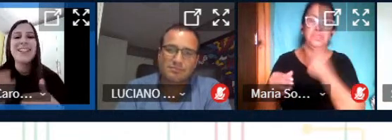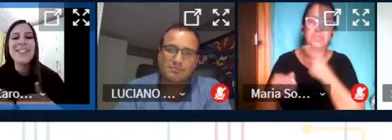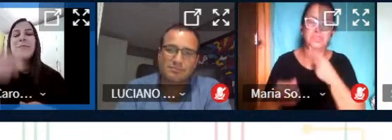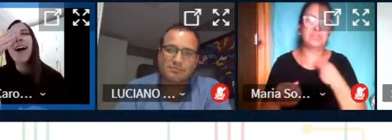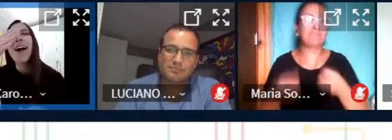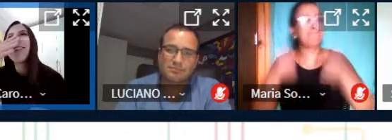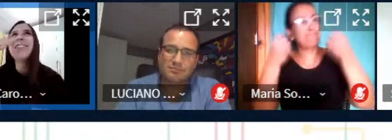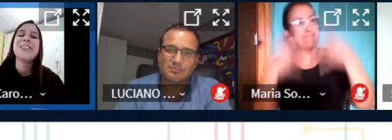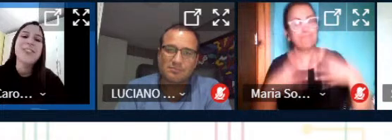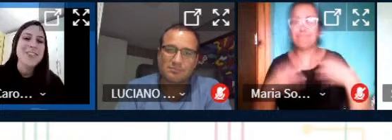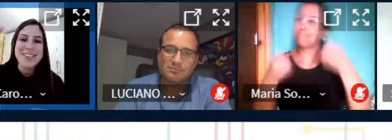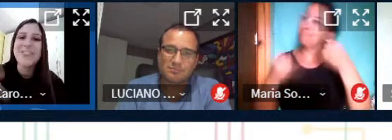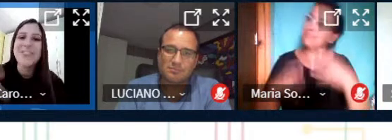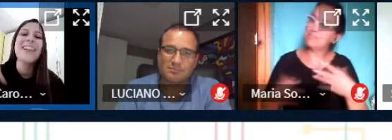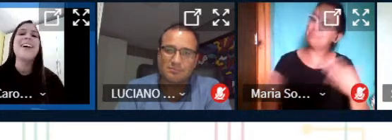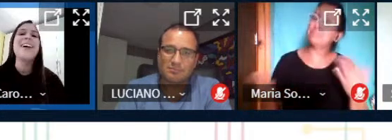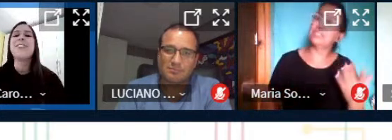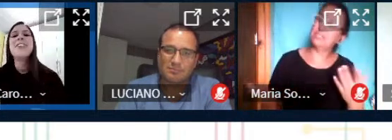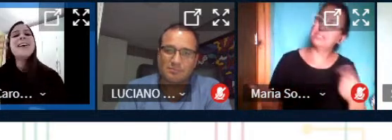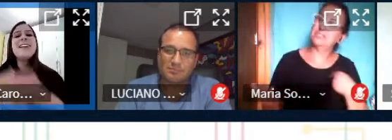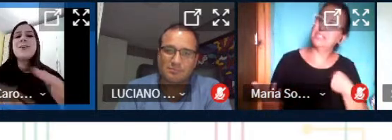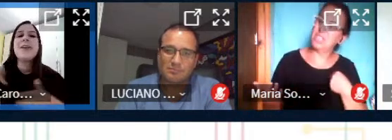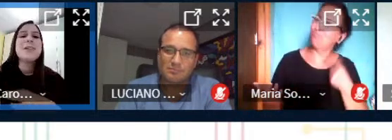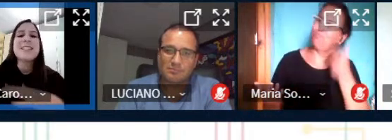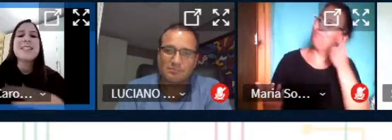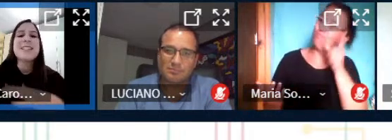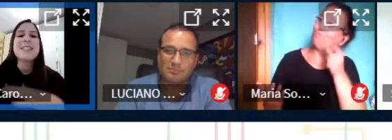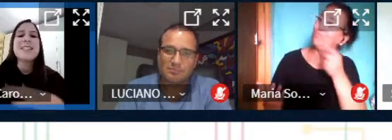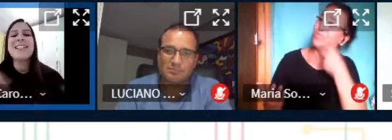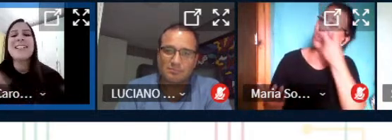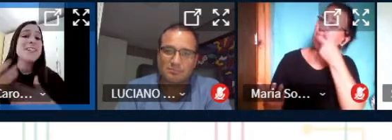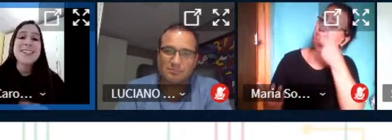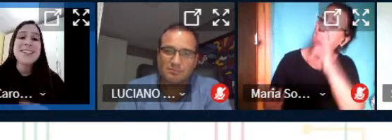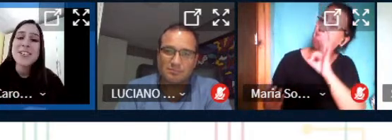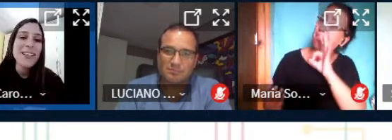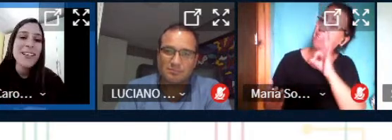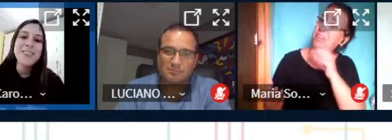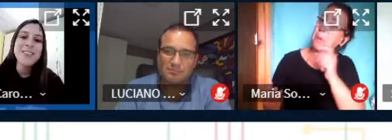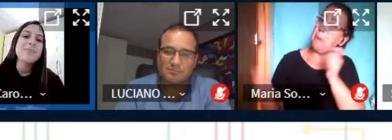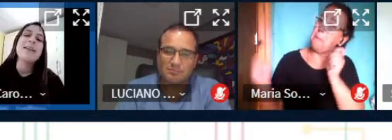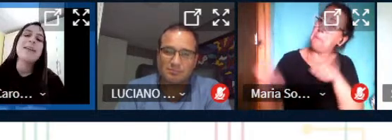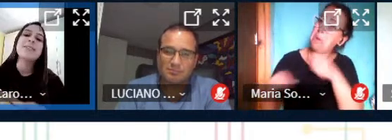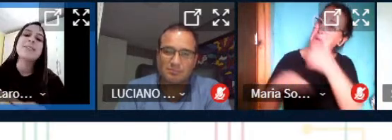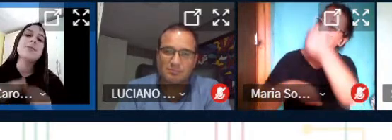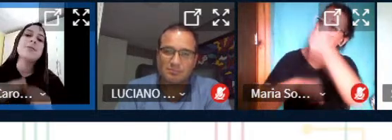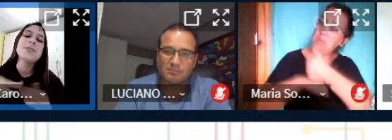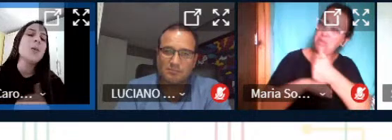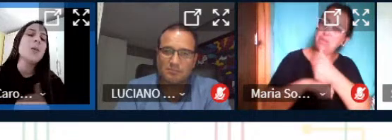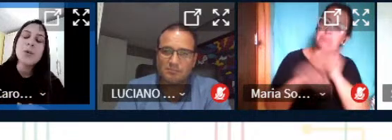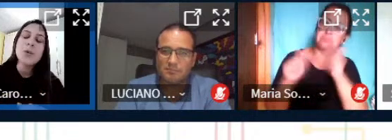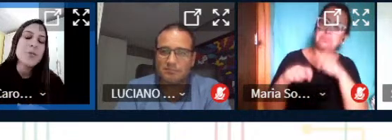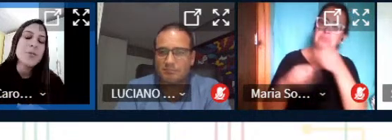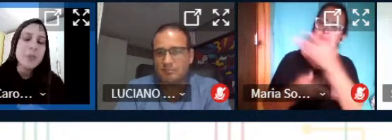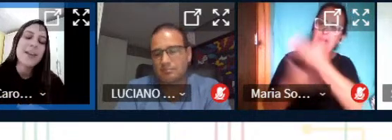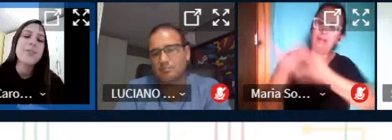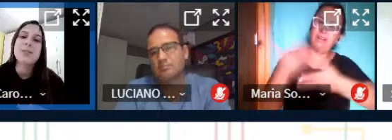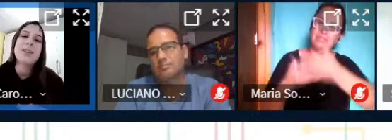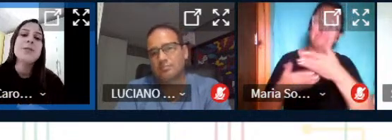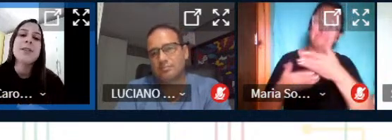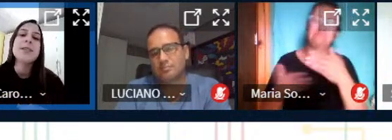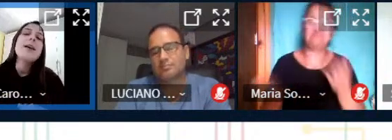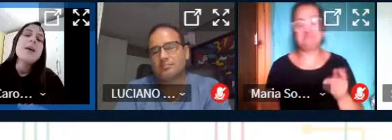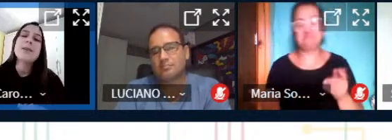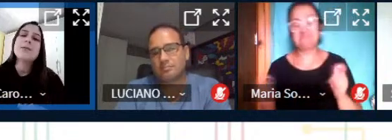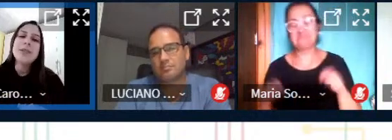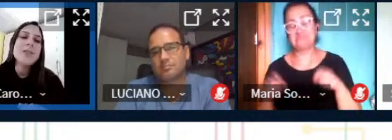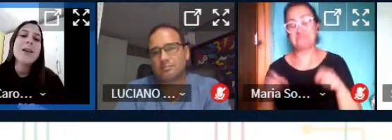assim entre esse bairro não vou conseguir falar ou pode apresentar e a gente está se ajudando mas isso já se tornou muito mais confortável